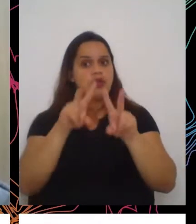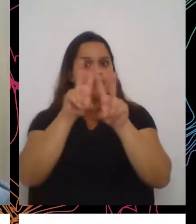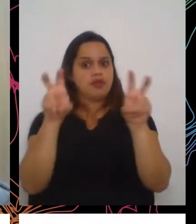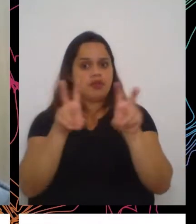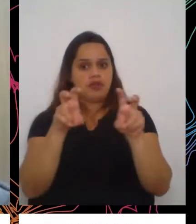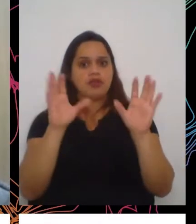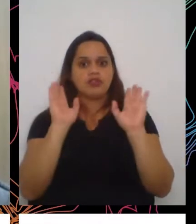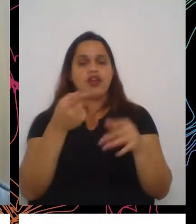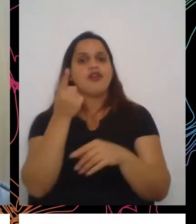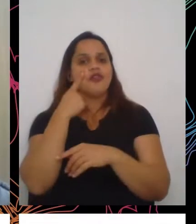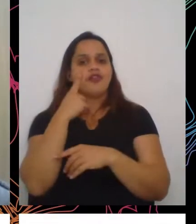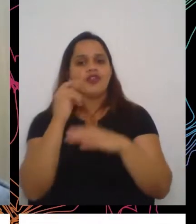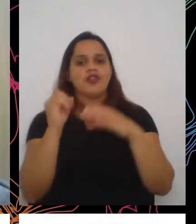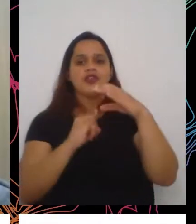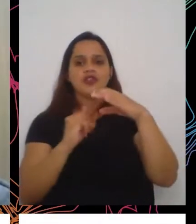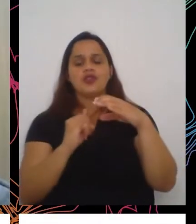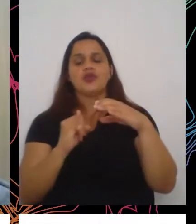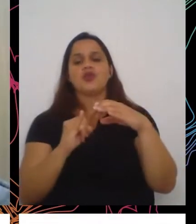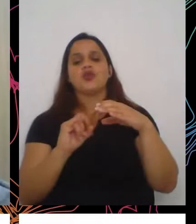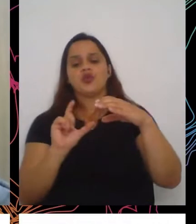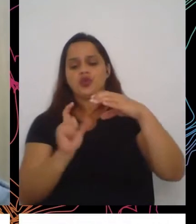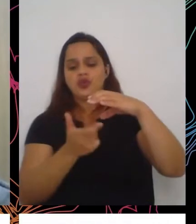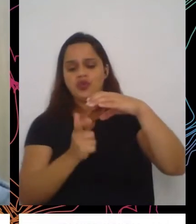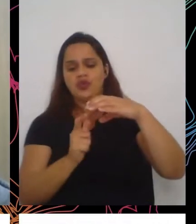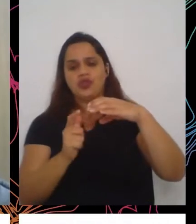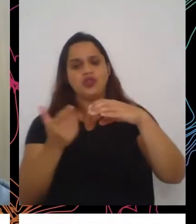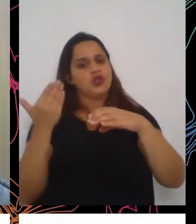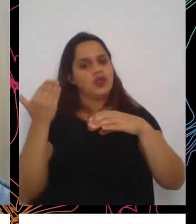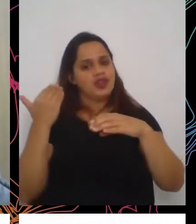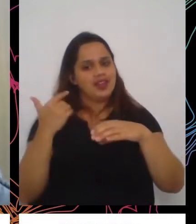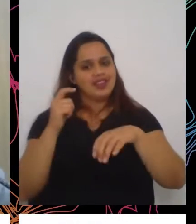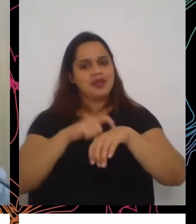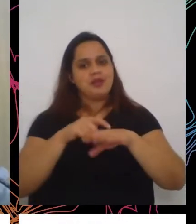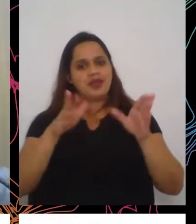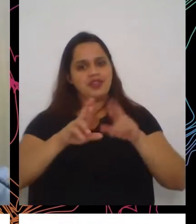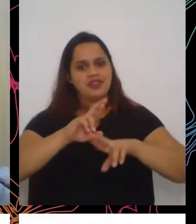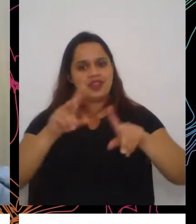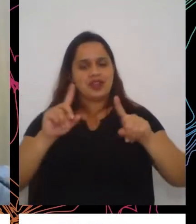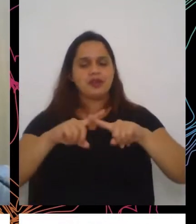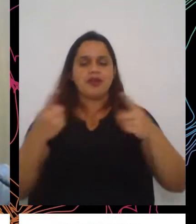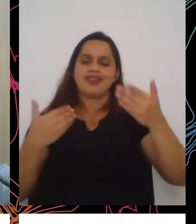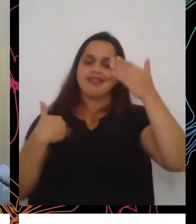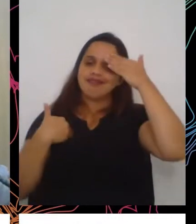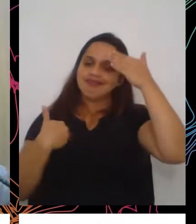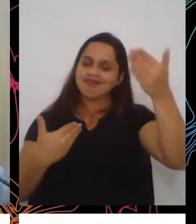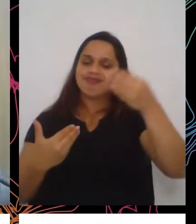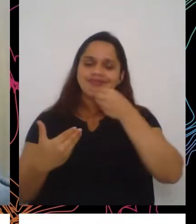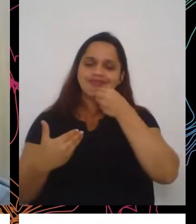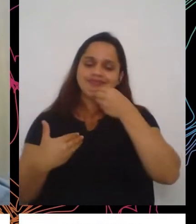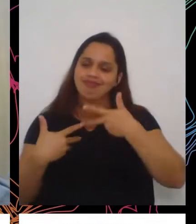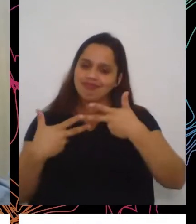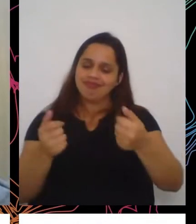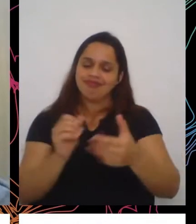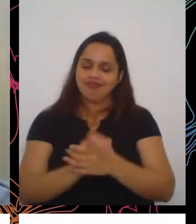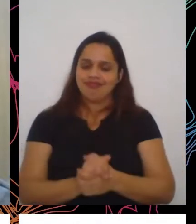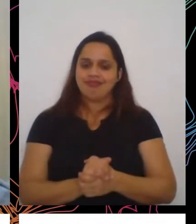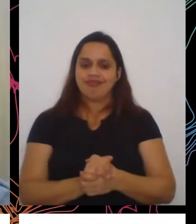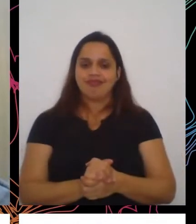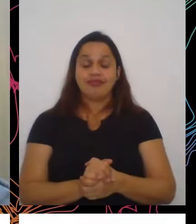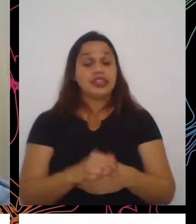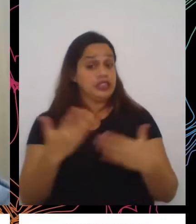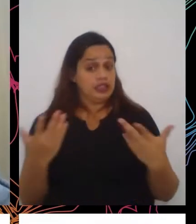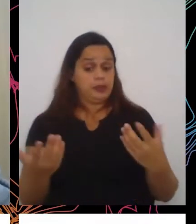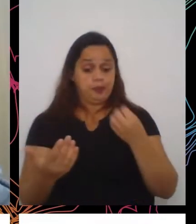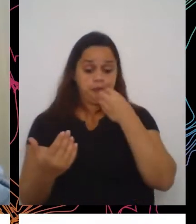com o Instituto em outros momentos esse ano, mas agradecer muito a oportunidade. Bom, é importante